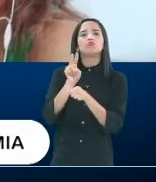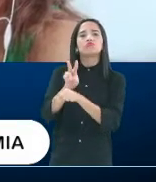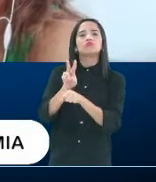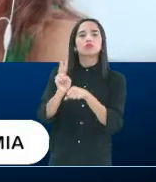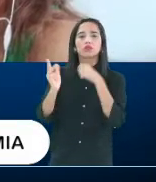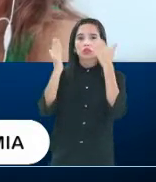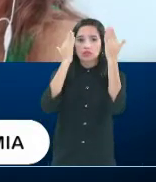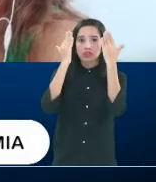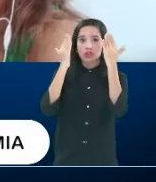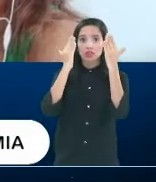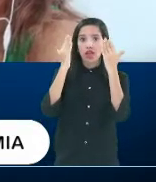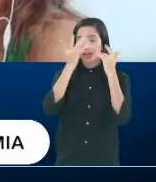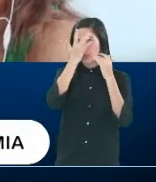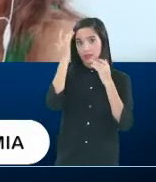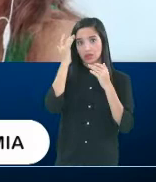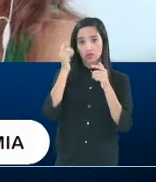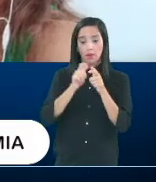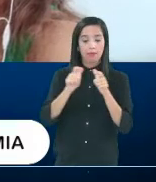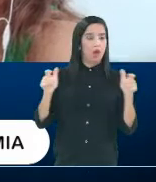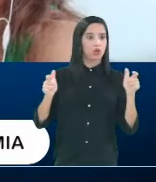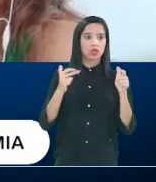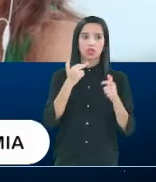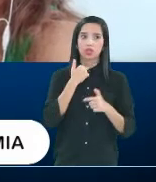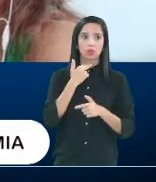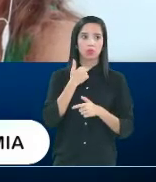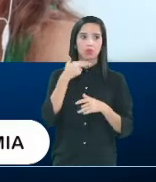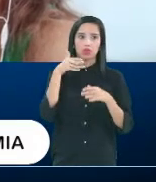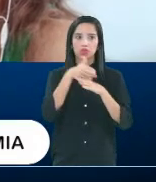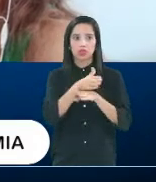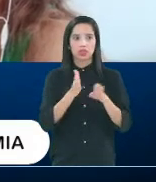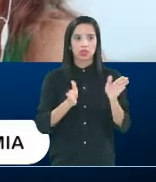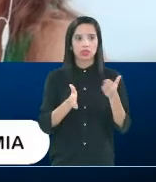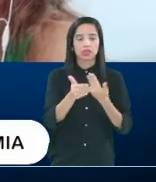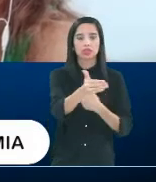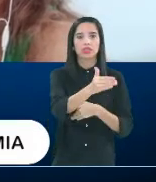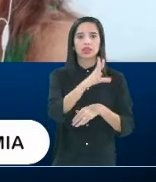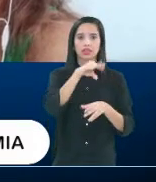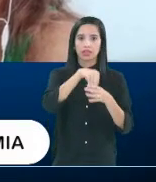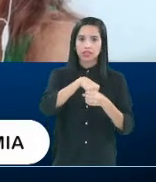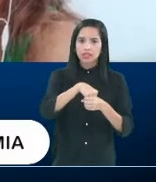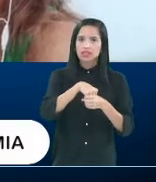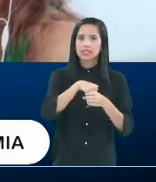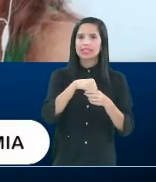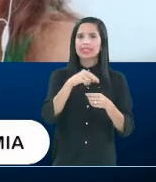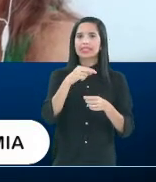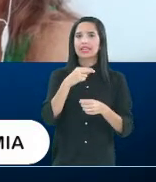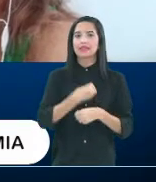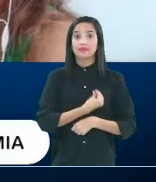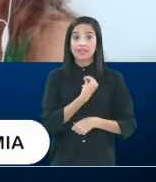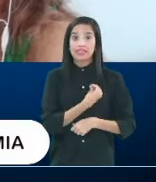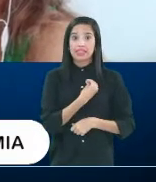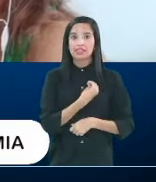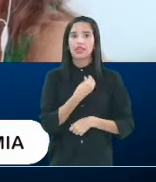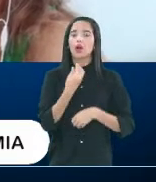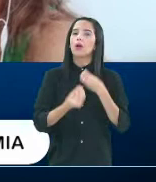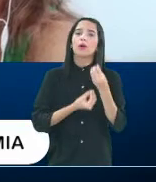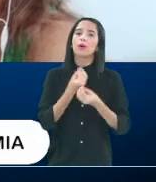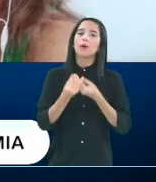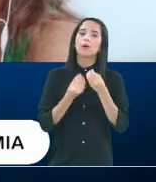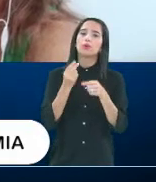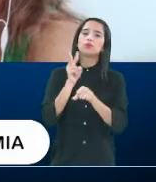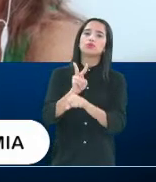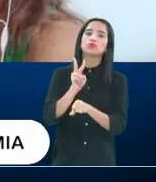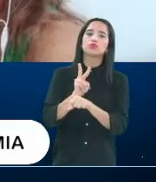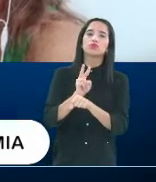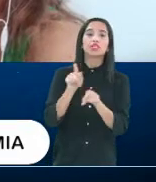na grande maioria, não podem comparecer a um consultório? Como é que está sendo esse atendimento da senhora